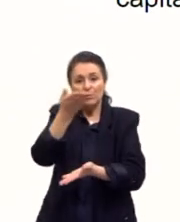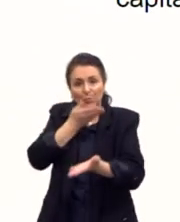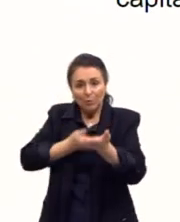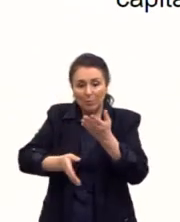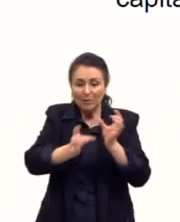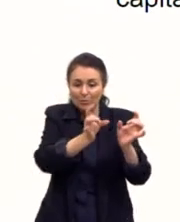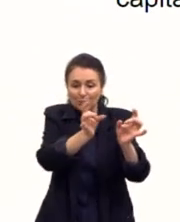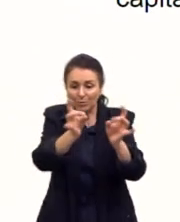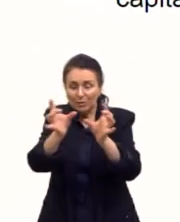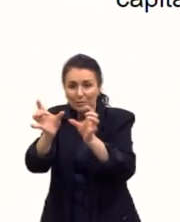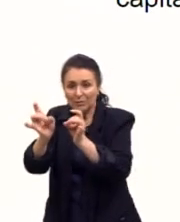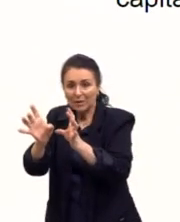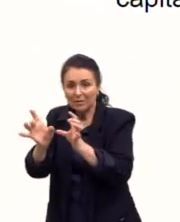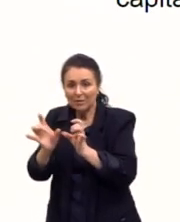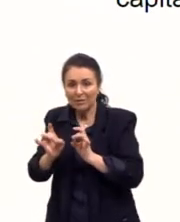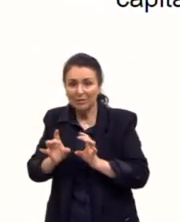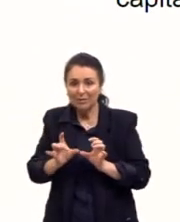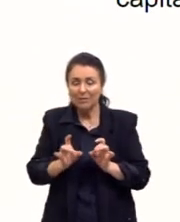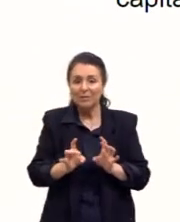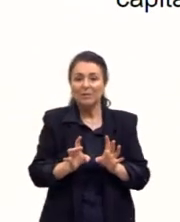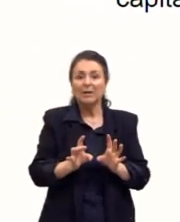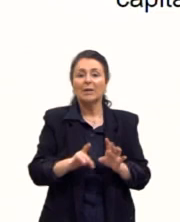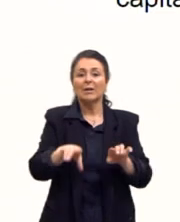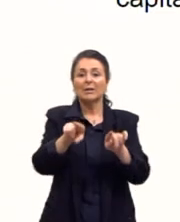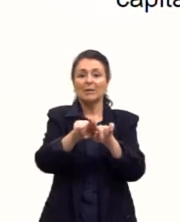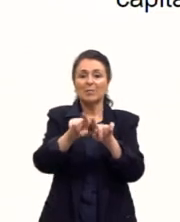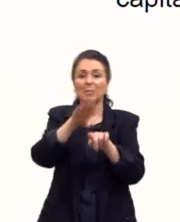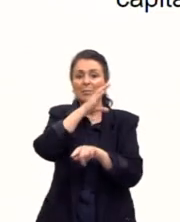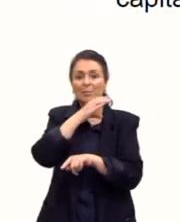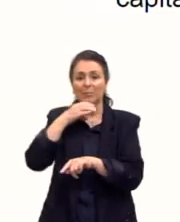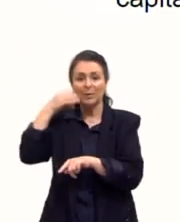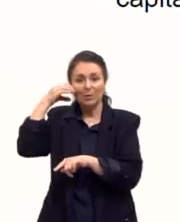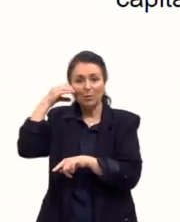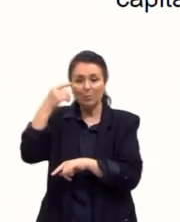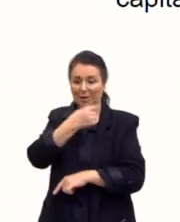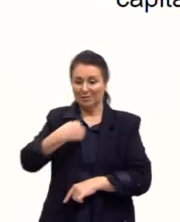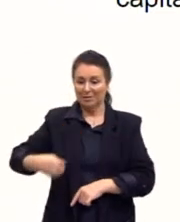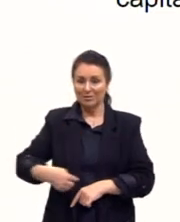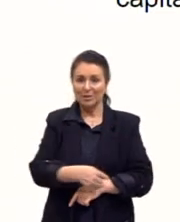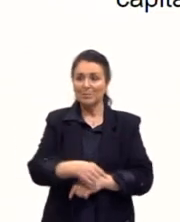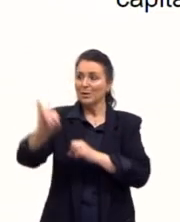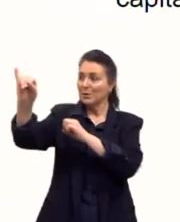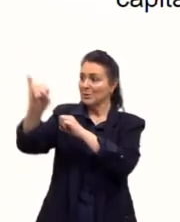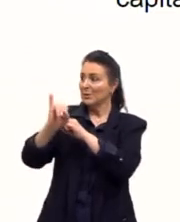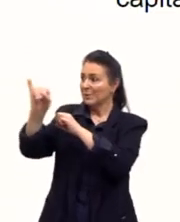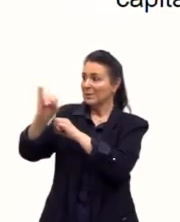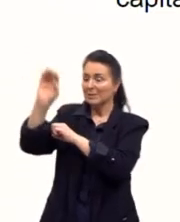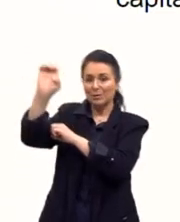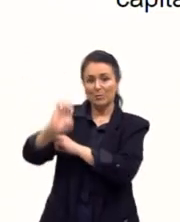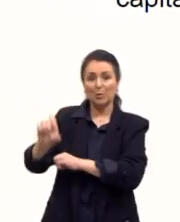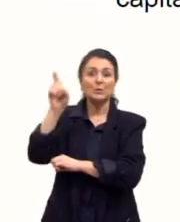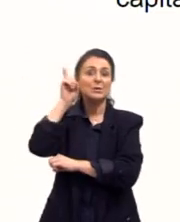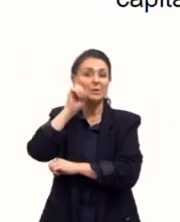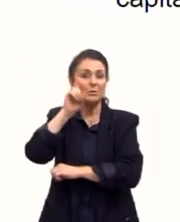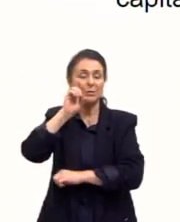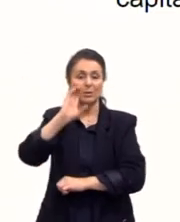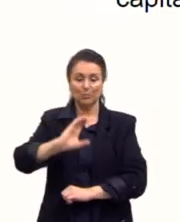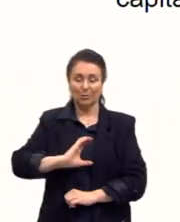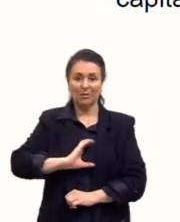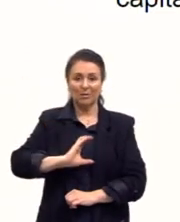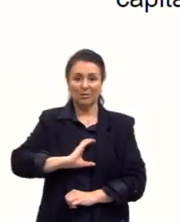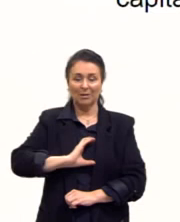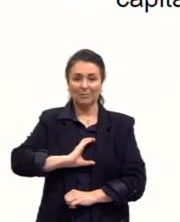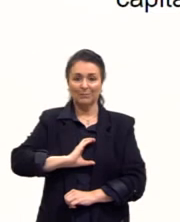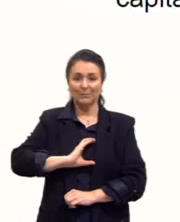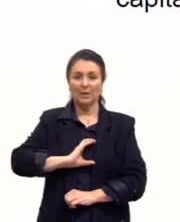trabalhadores chineses para Cuba e o fluxo de imigrantes europeus para os Estados Unidos e o Canadá. O tráfico